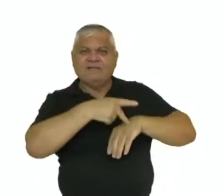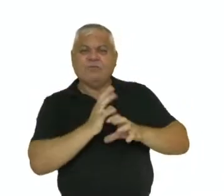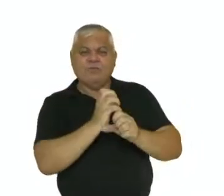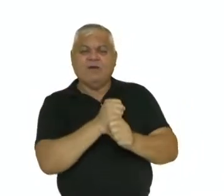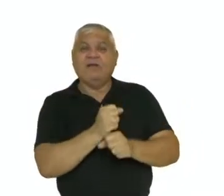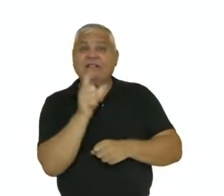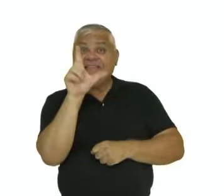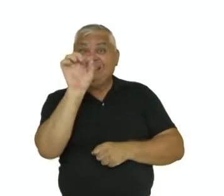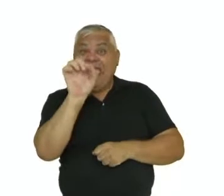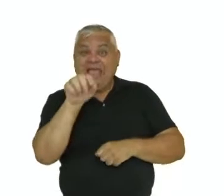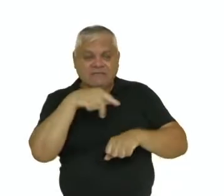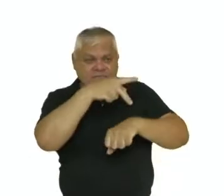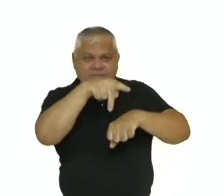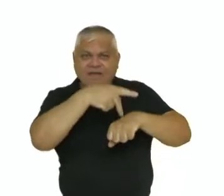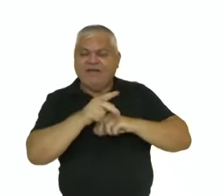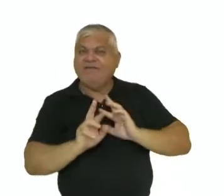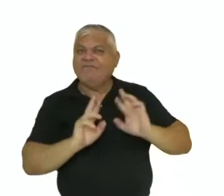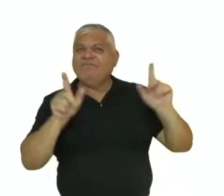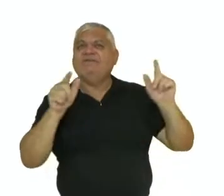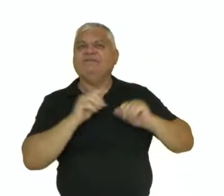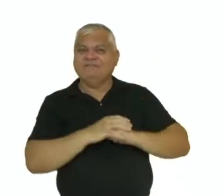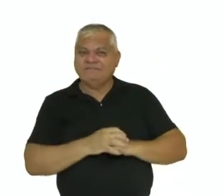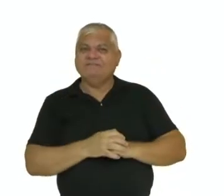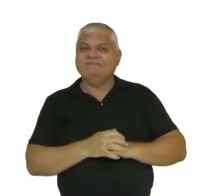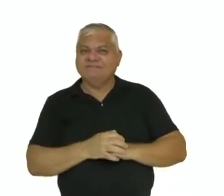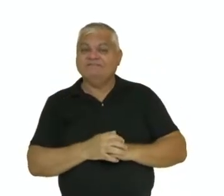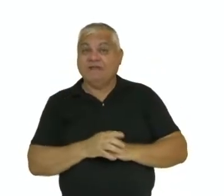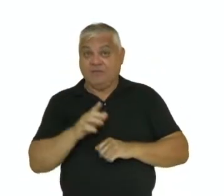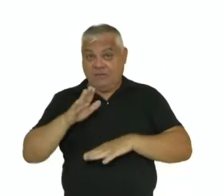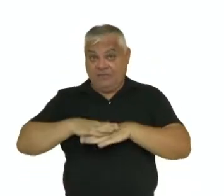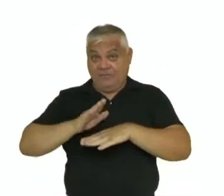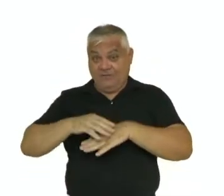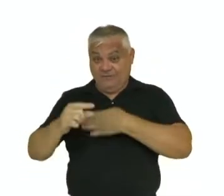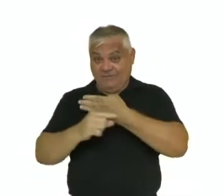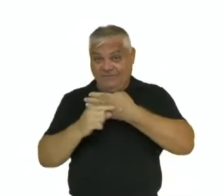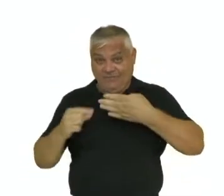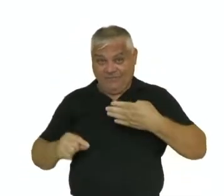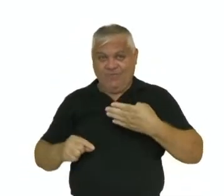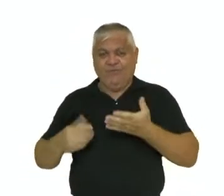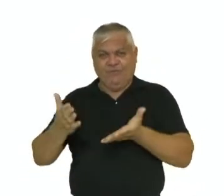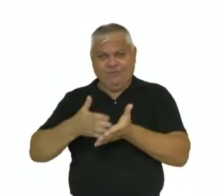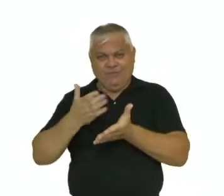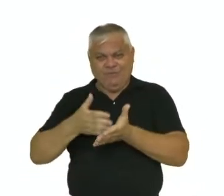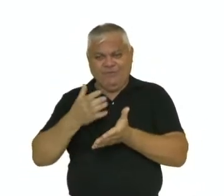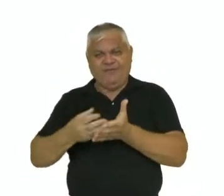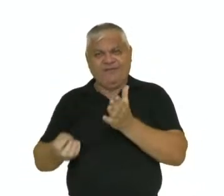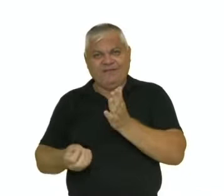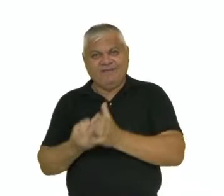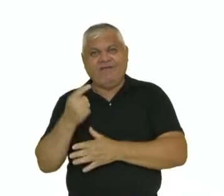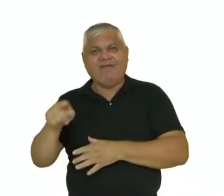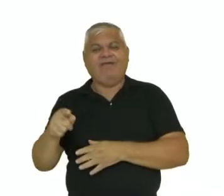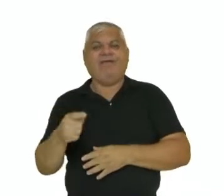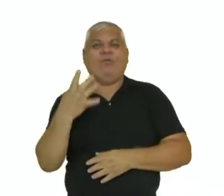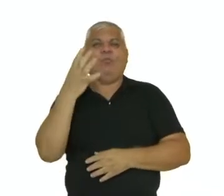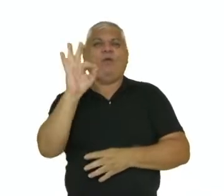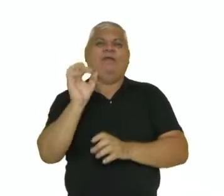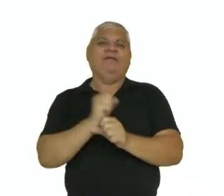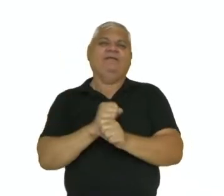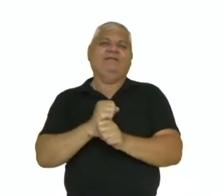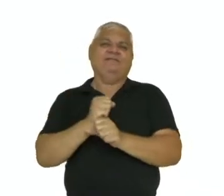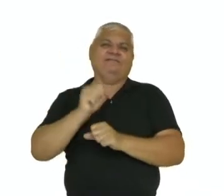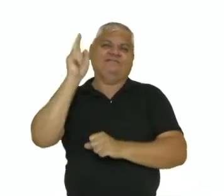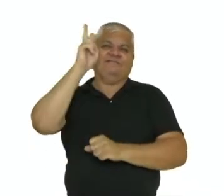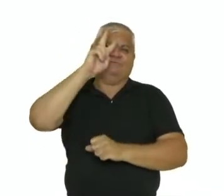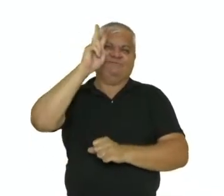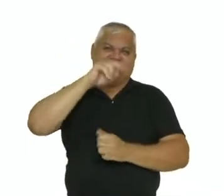Este ano, o personagem criado pelo escritor e cartunista Ziraldo está comemorando seus 40 anos de história.